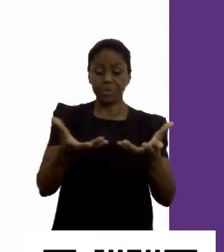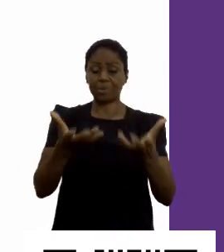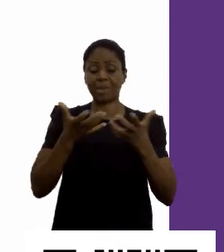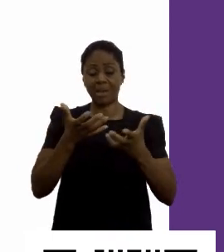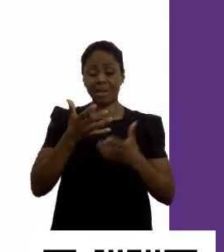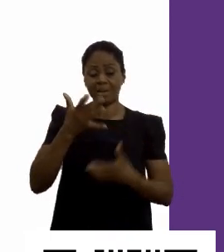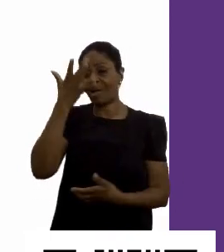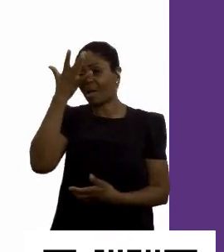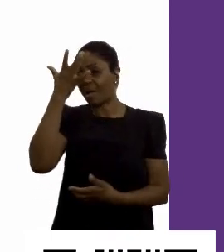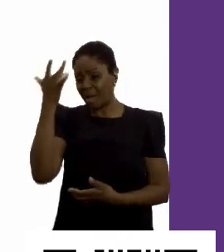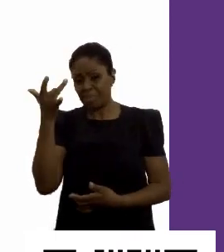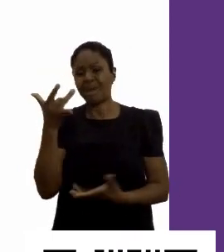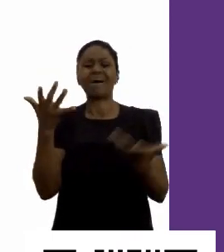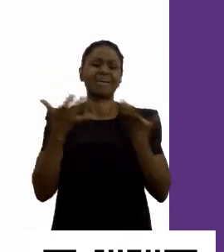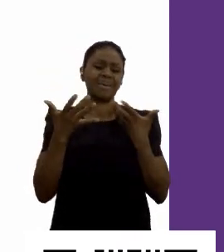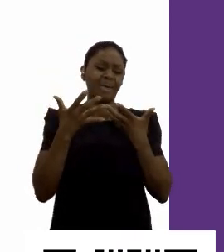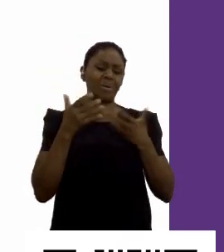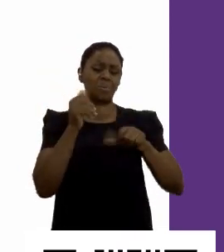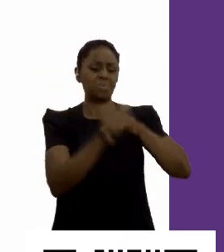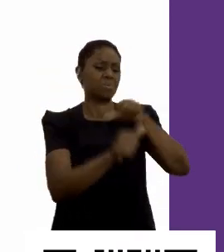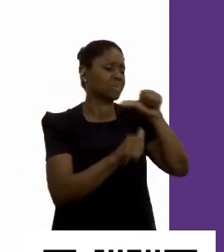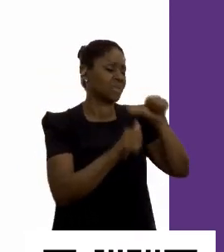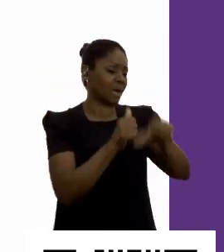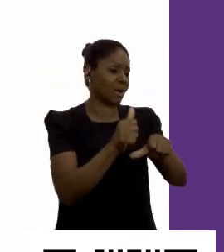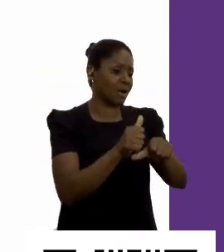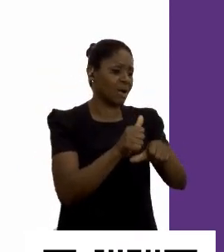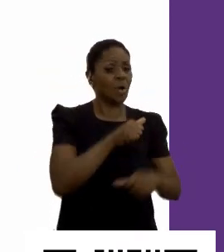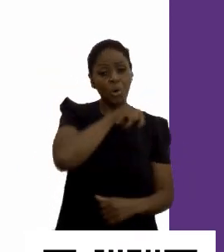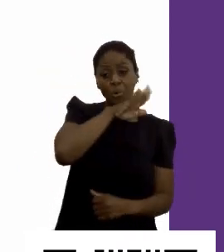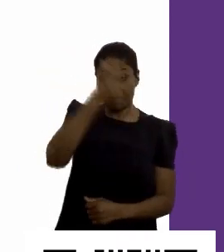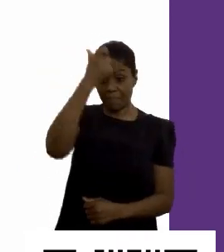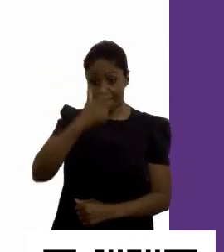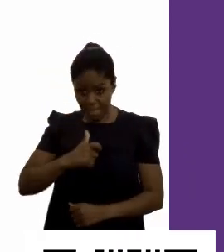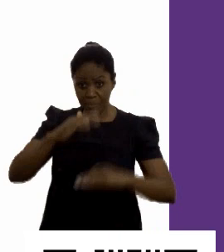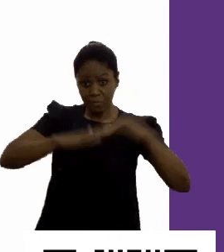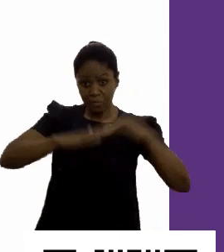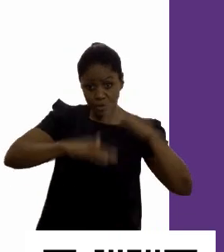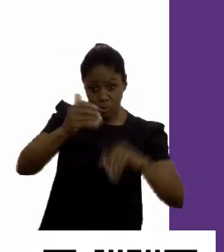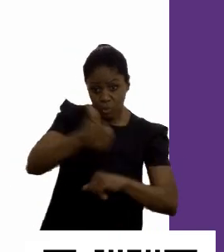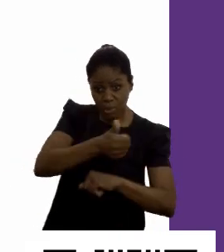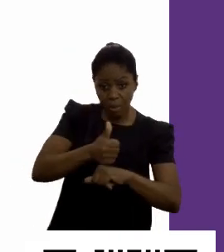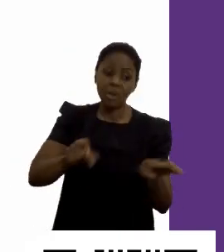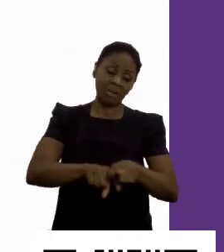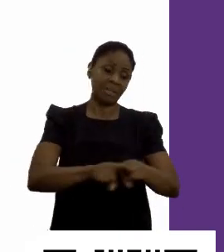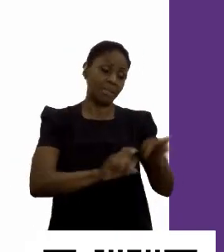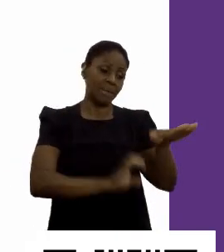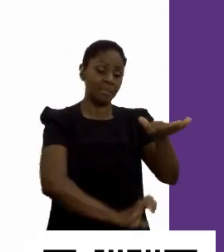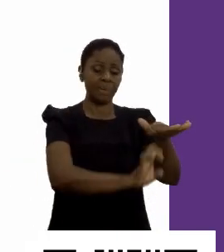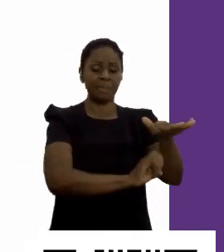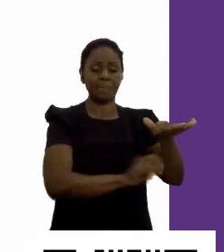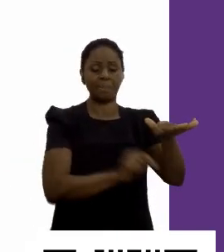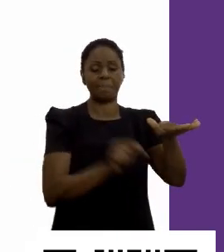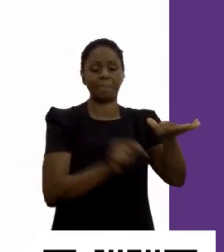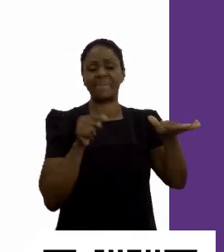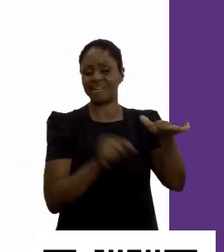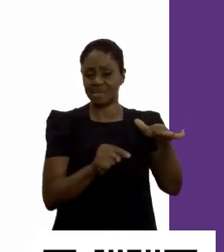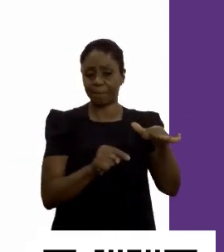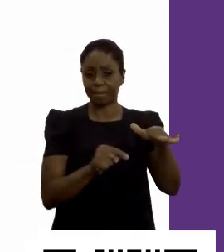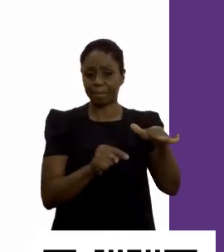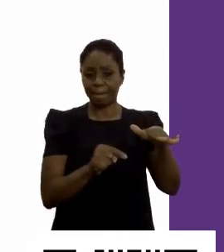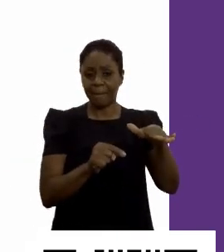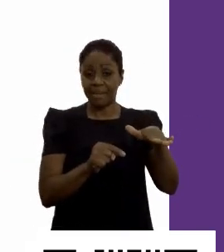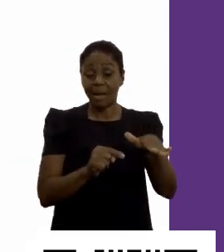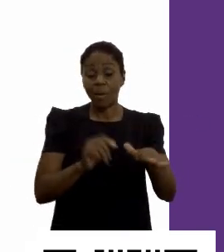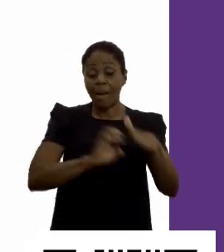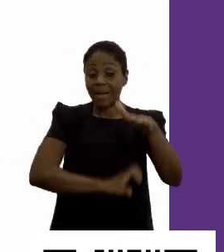amanhã logo eu queira mudar. E isso não é bom nem para nós, nem para a empresa. Então esse índice é muito alto. As empresas vêm aderindo